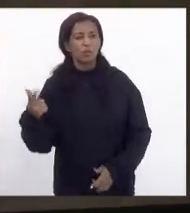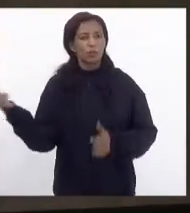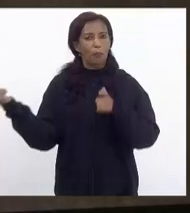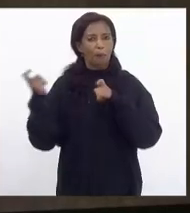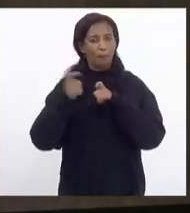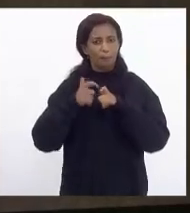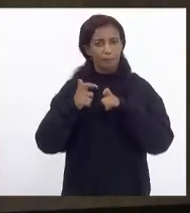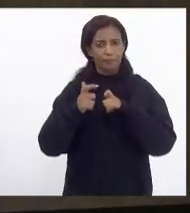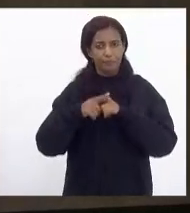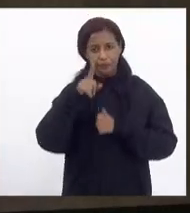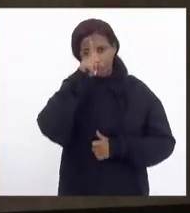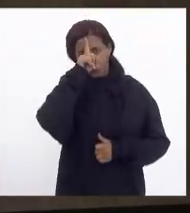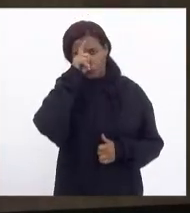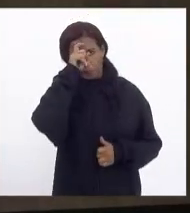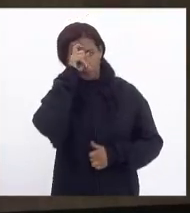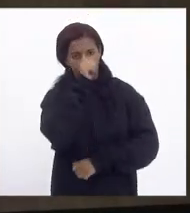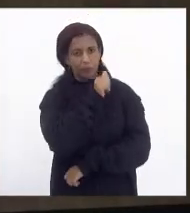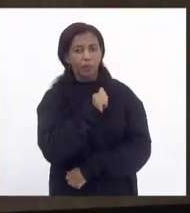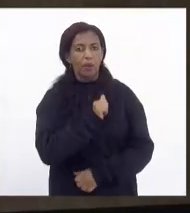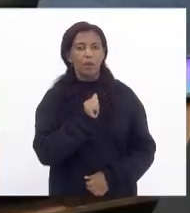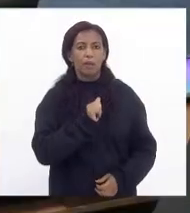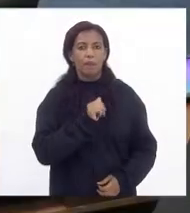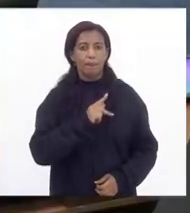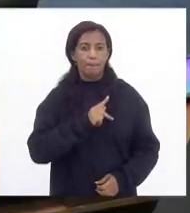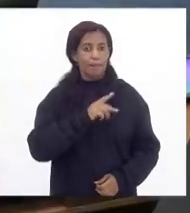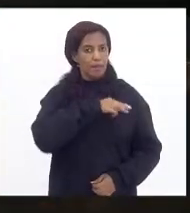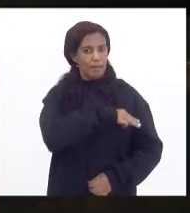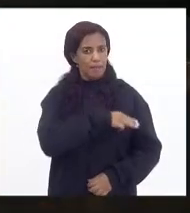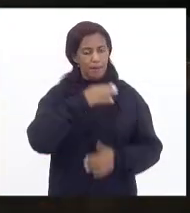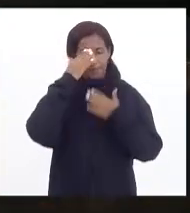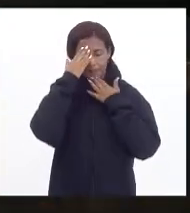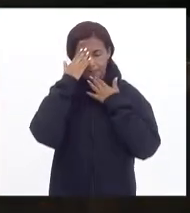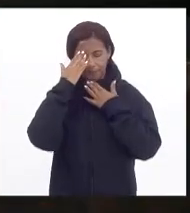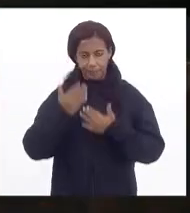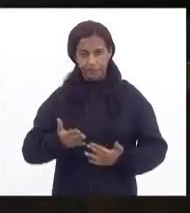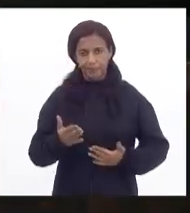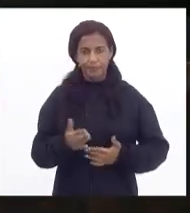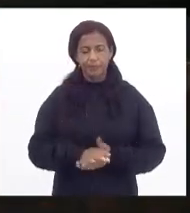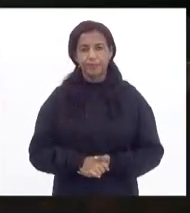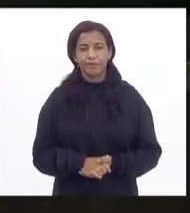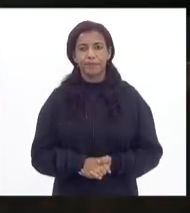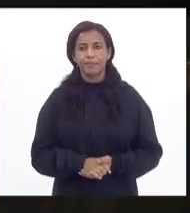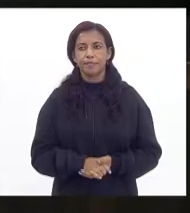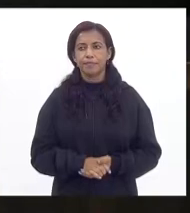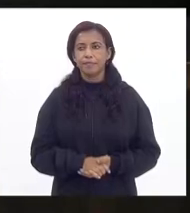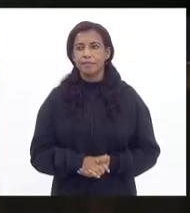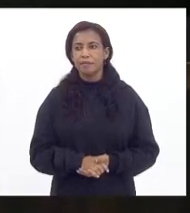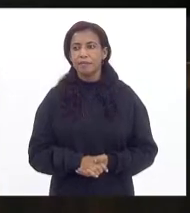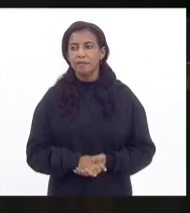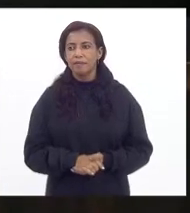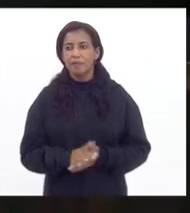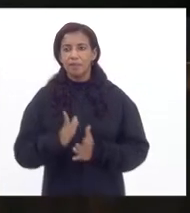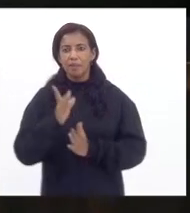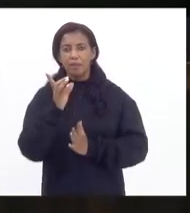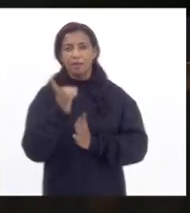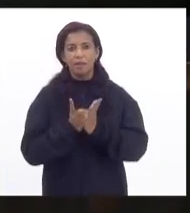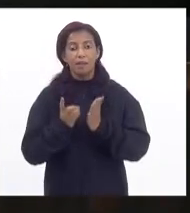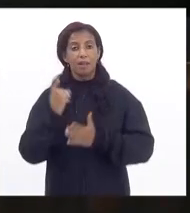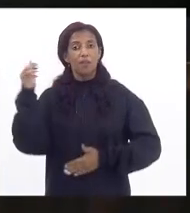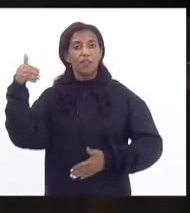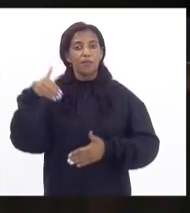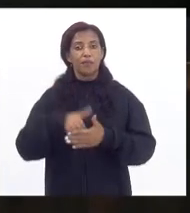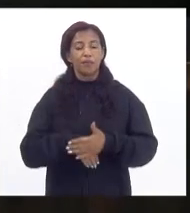dos hospitais da Polícia Militar. Muito obrigado, presidente. Obrigado, deputado. Para declaração de voto,